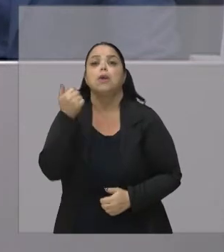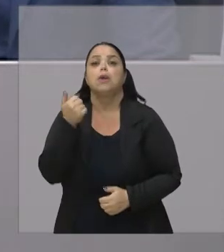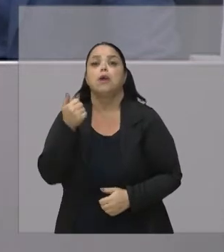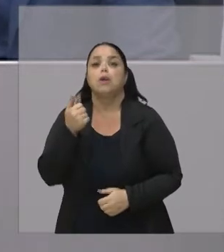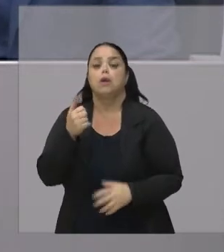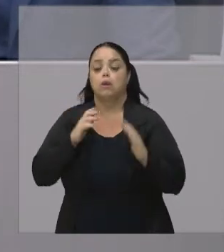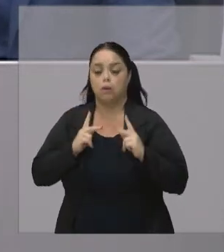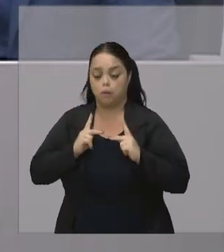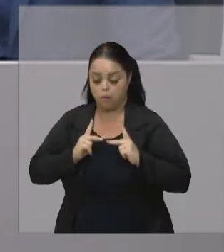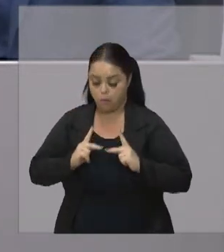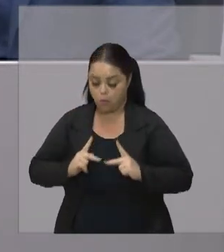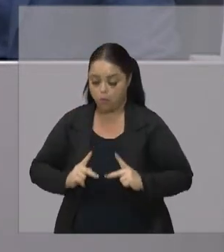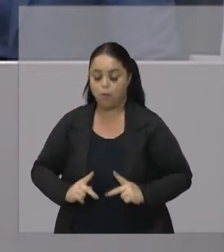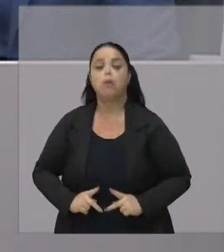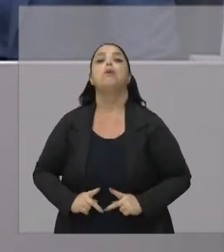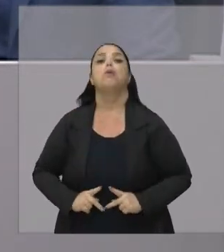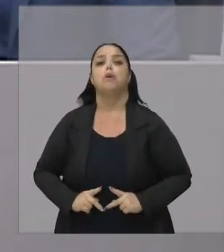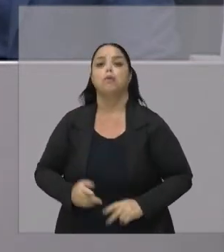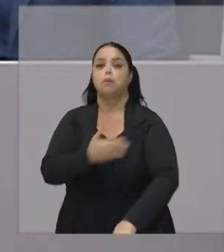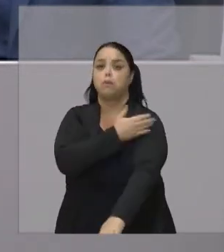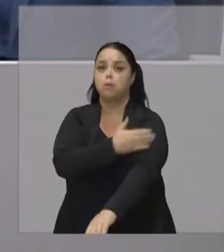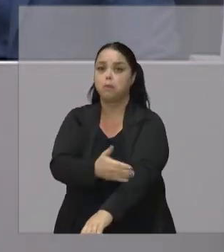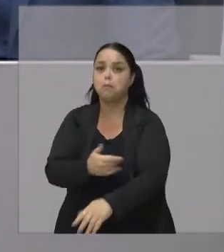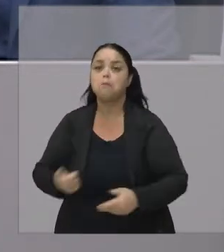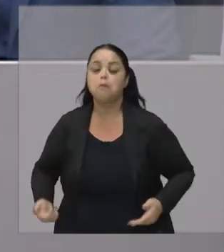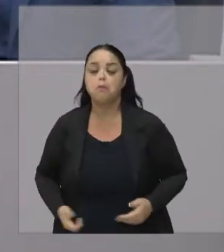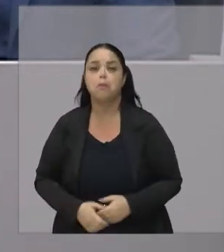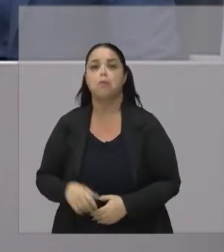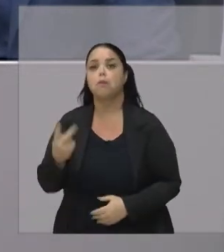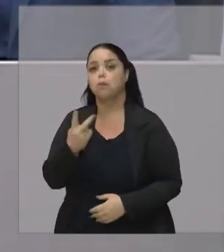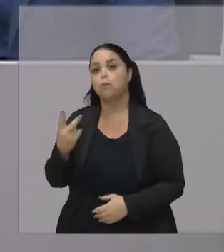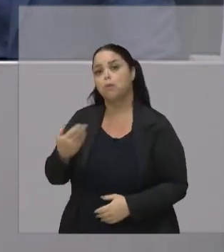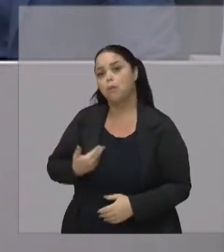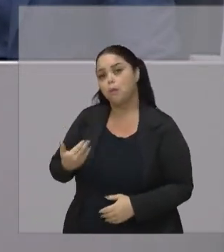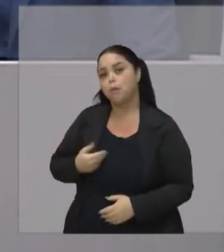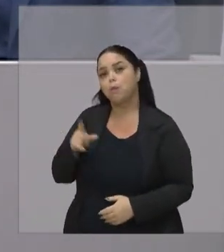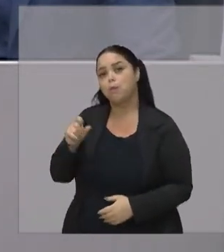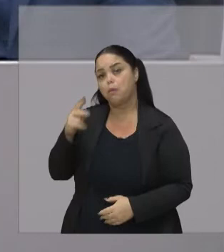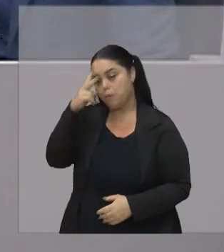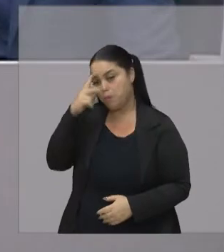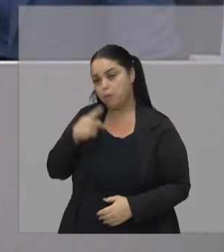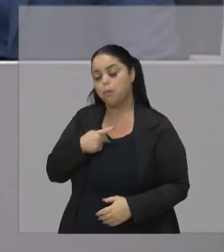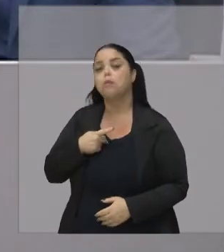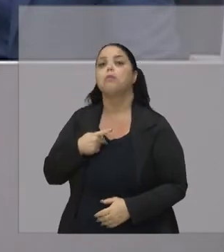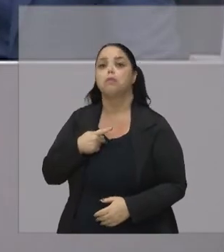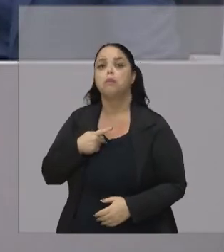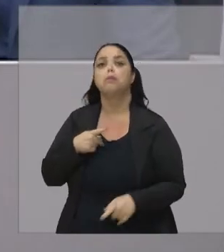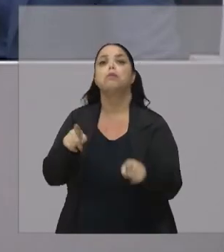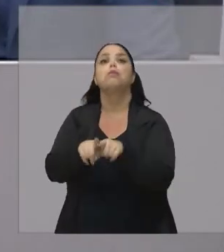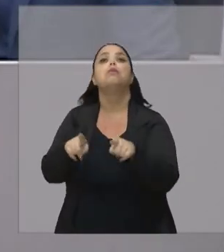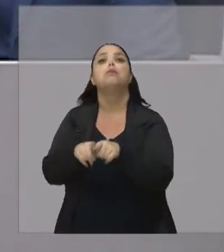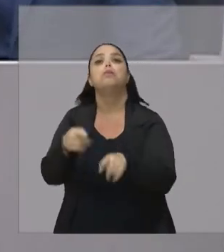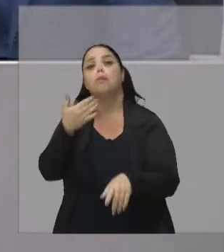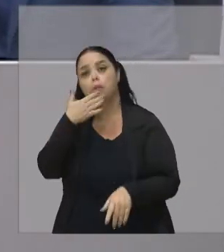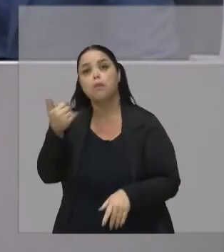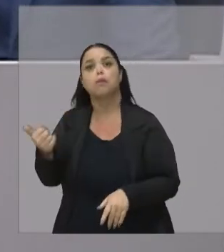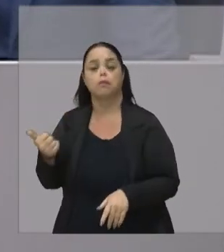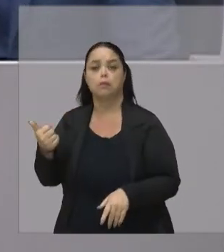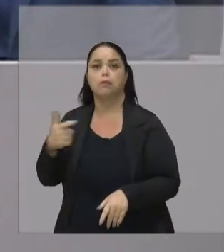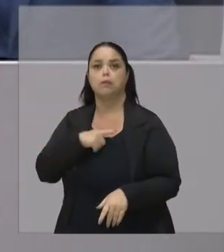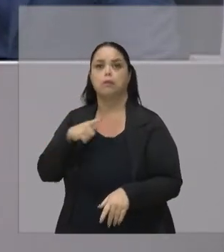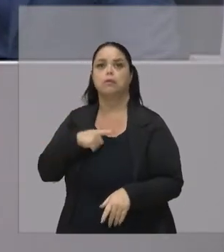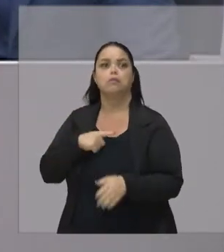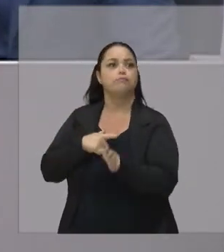comportamento Os meus dois amigos Por escolhas próprias Também Começaram a ter